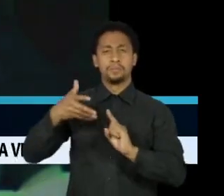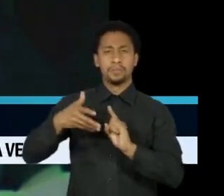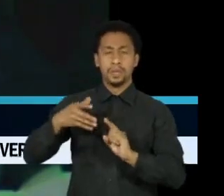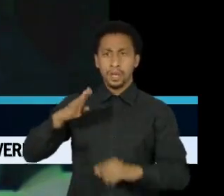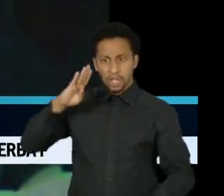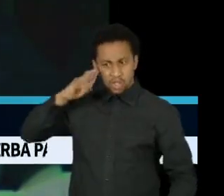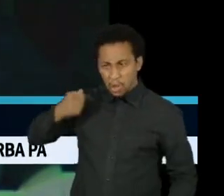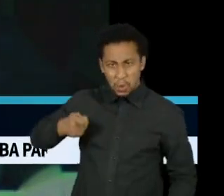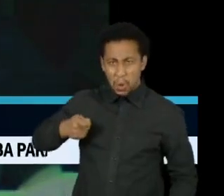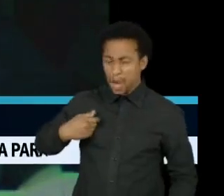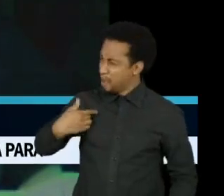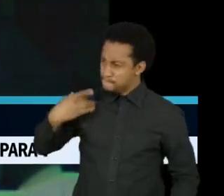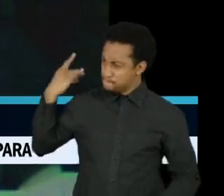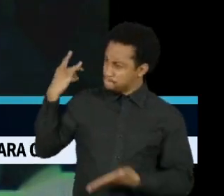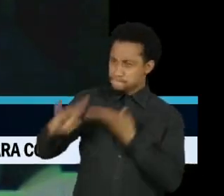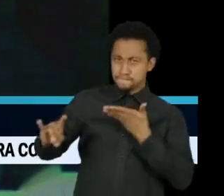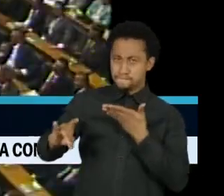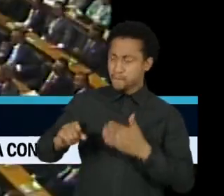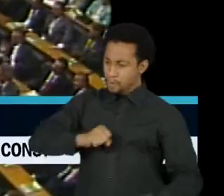ódio e nojo.